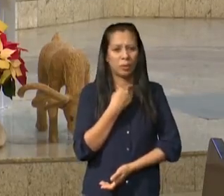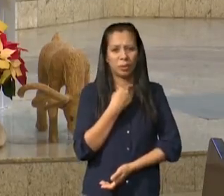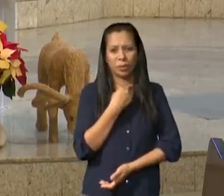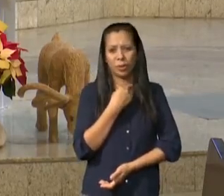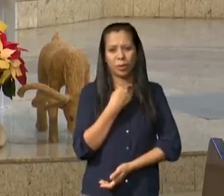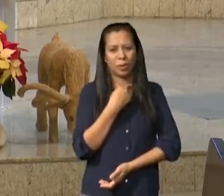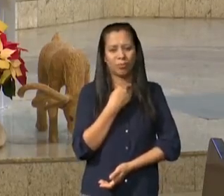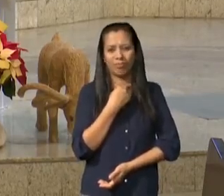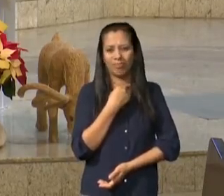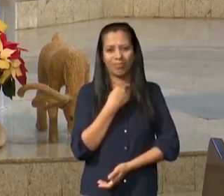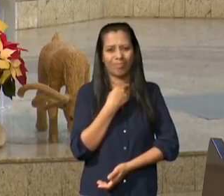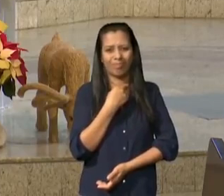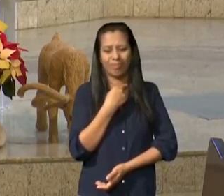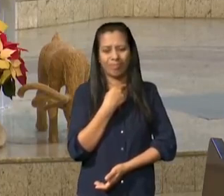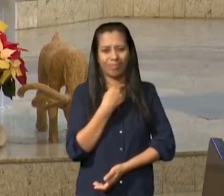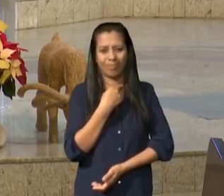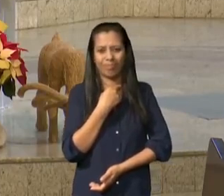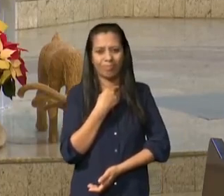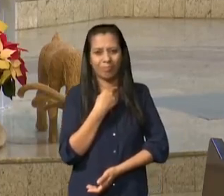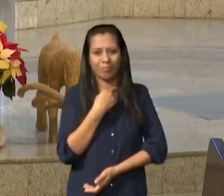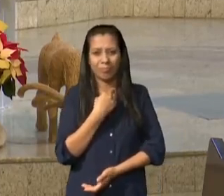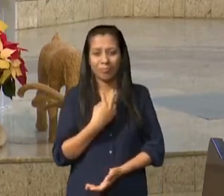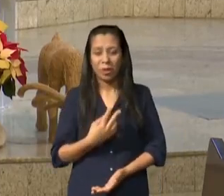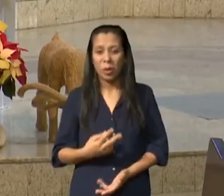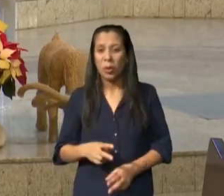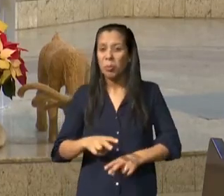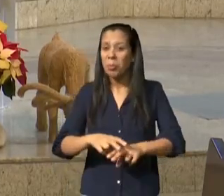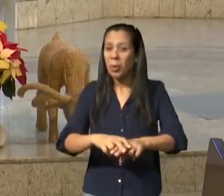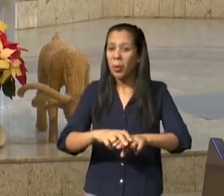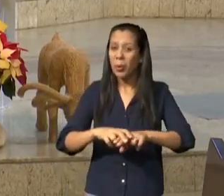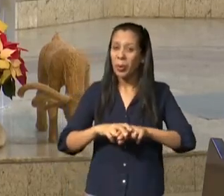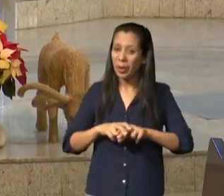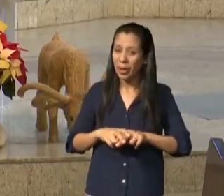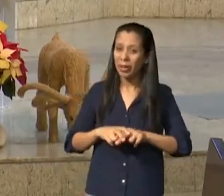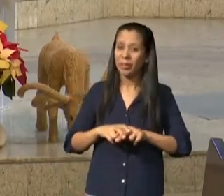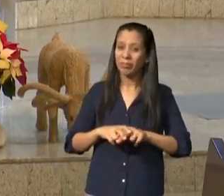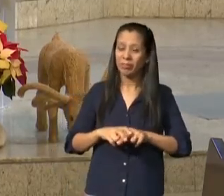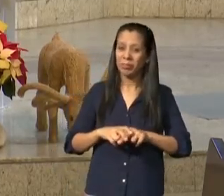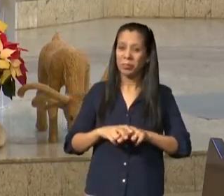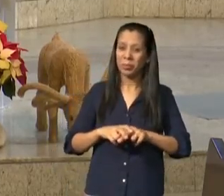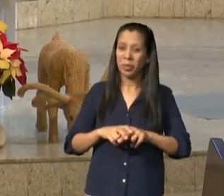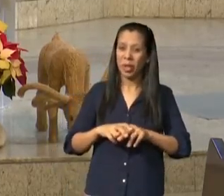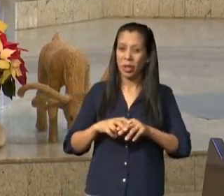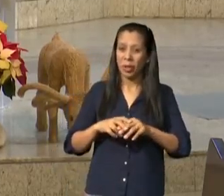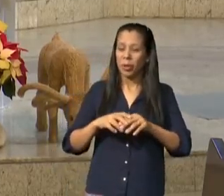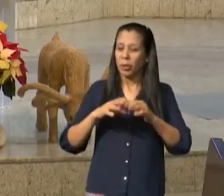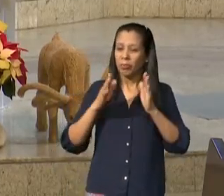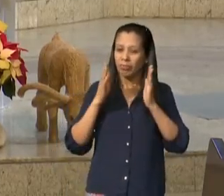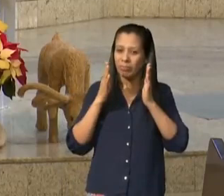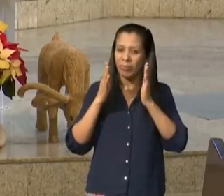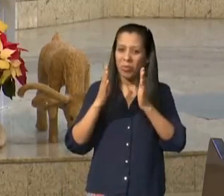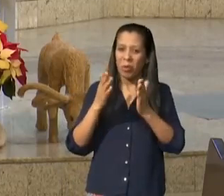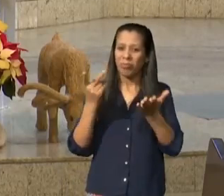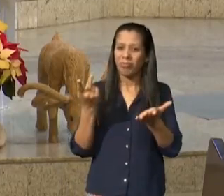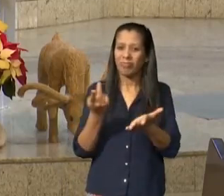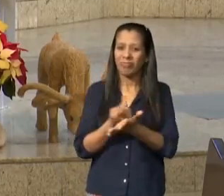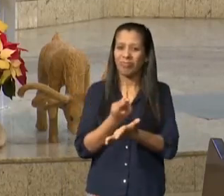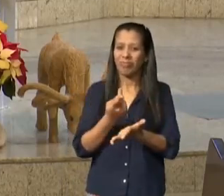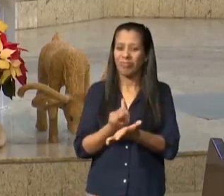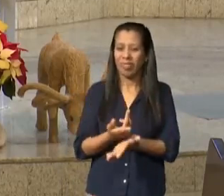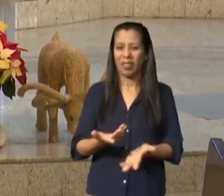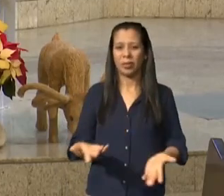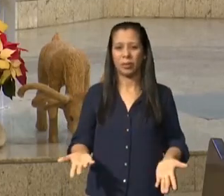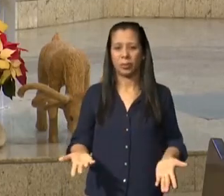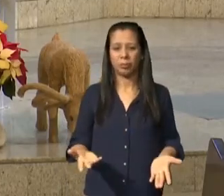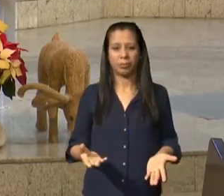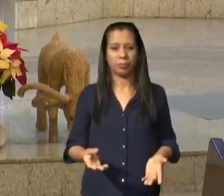pessoas de entrar na terra prometida mas tem um segundo pecado olha o versículo